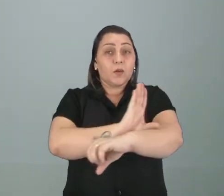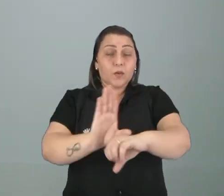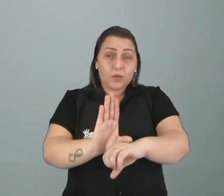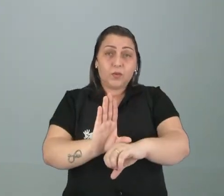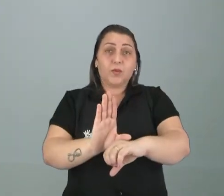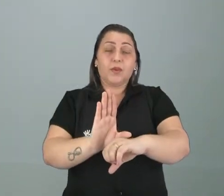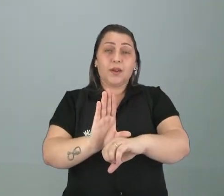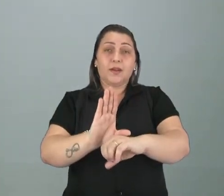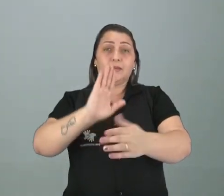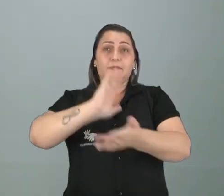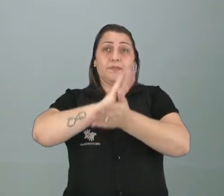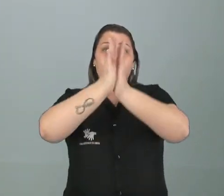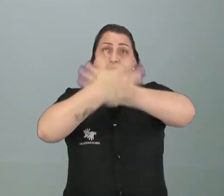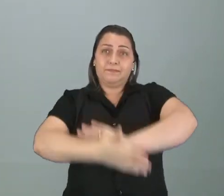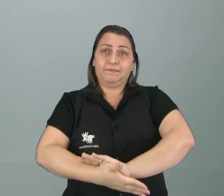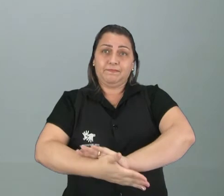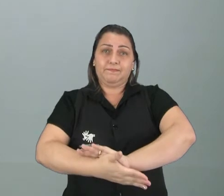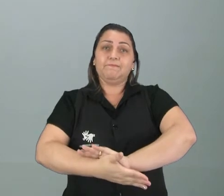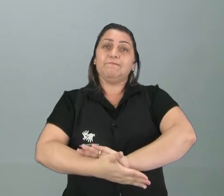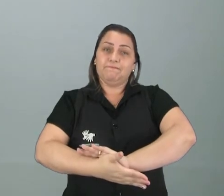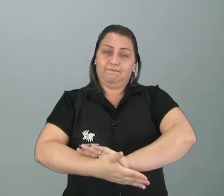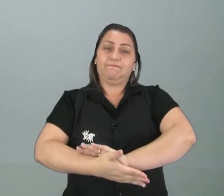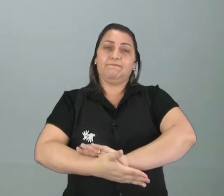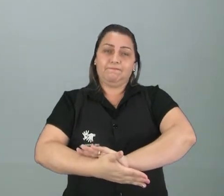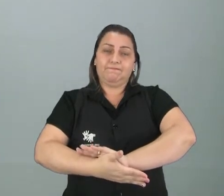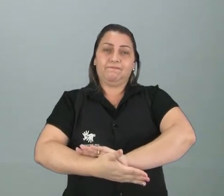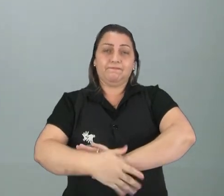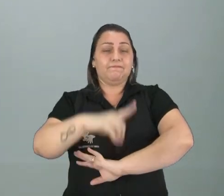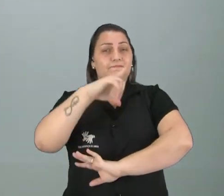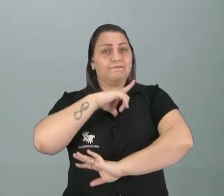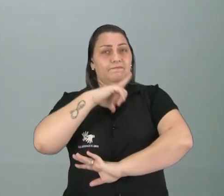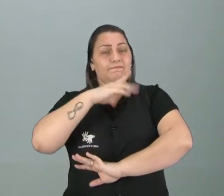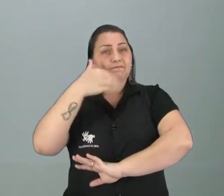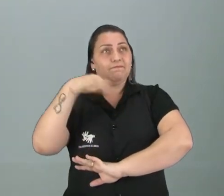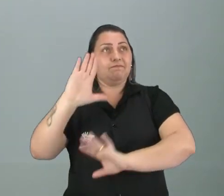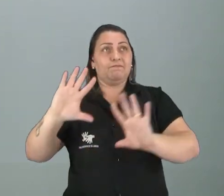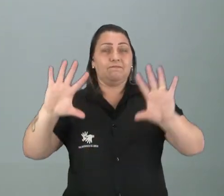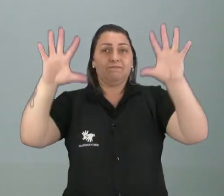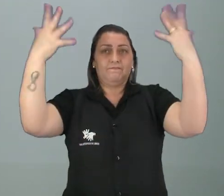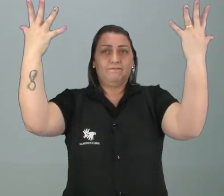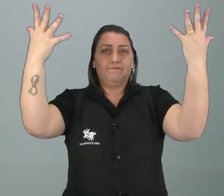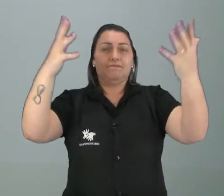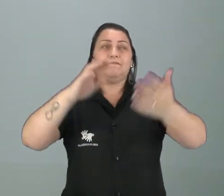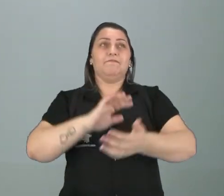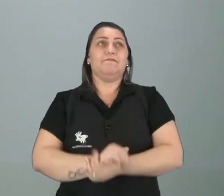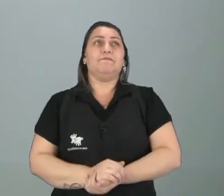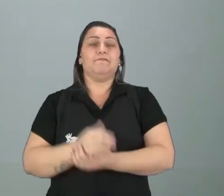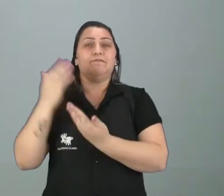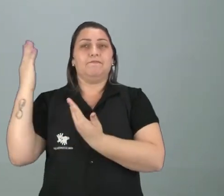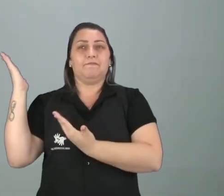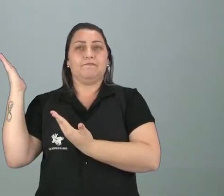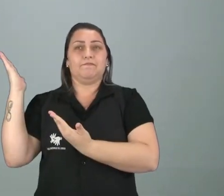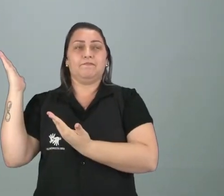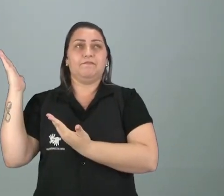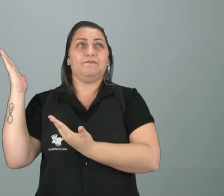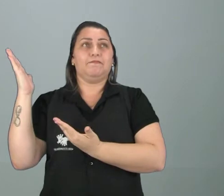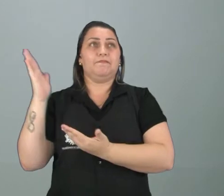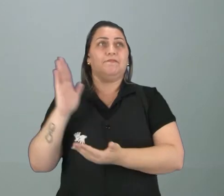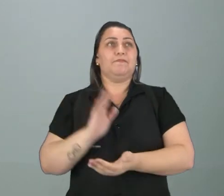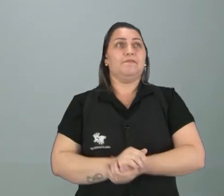seja o quê? Seja devastada, né? Então, tem mais uma festa aqui, ó. Observe aqui comigo.